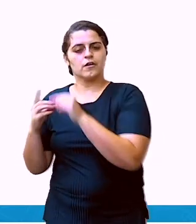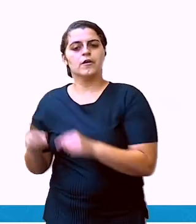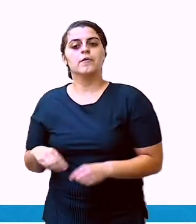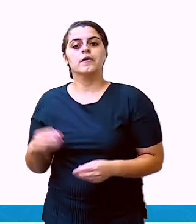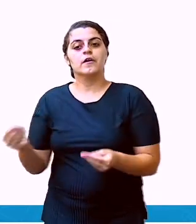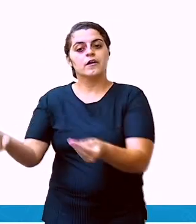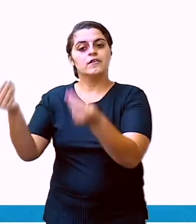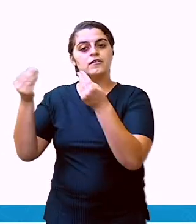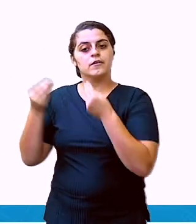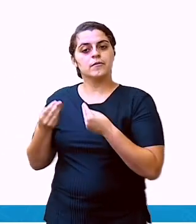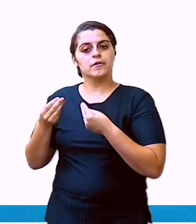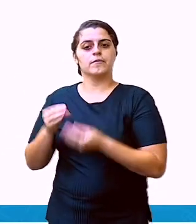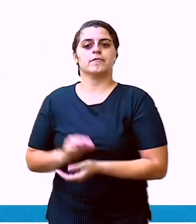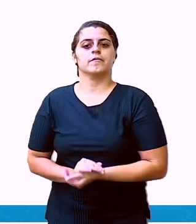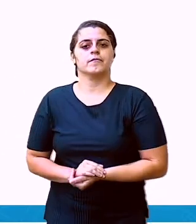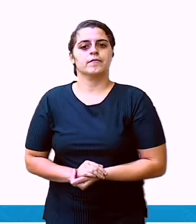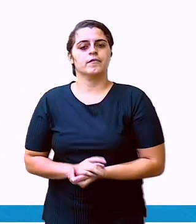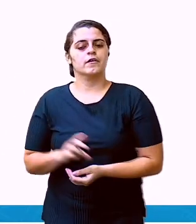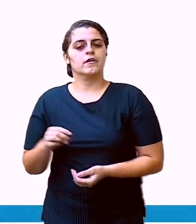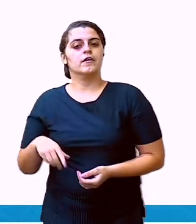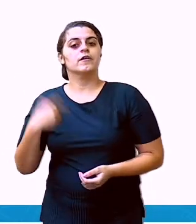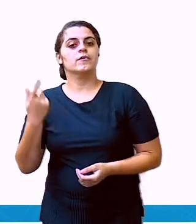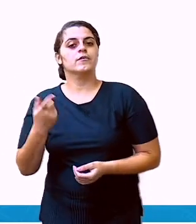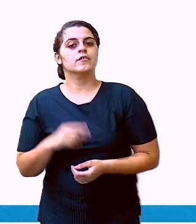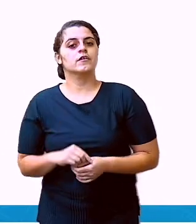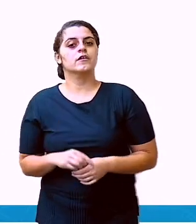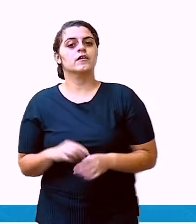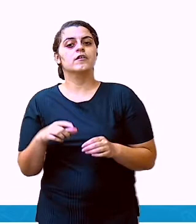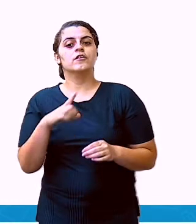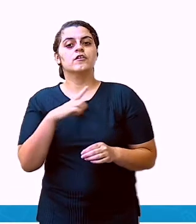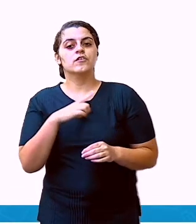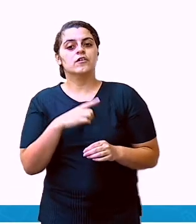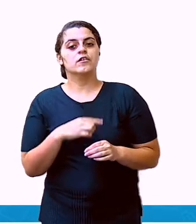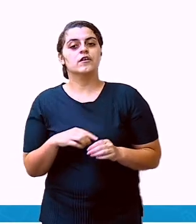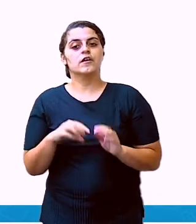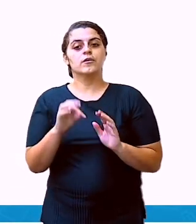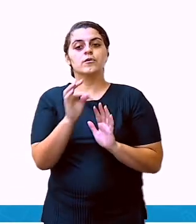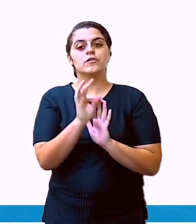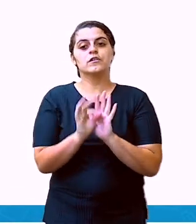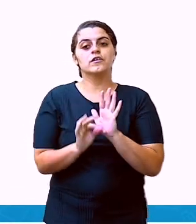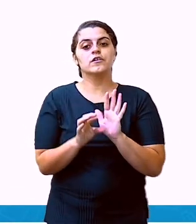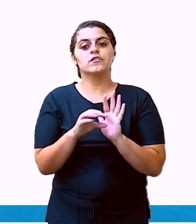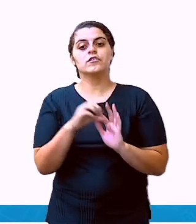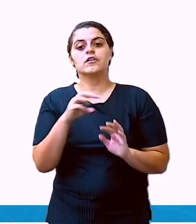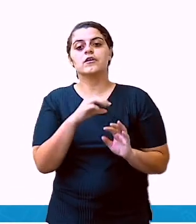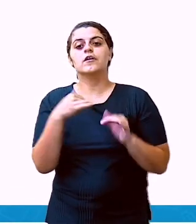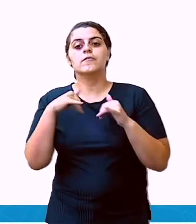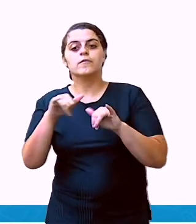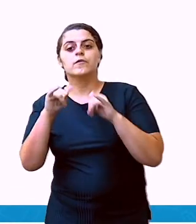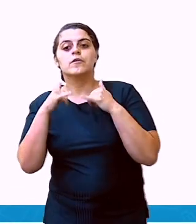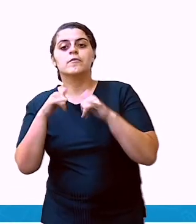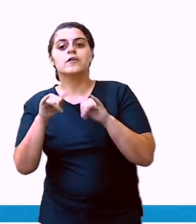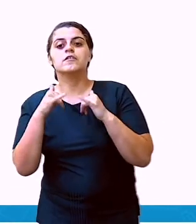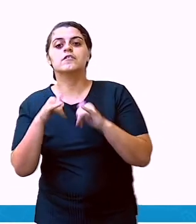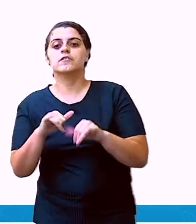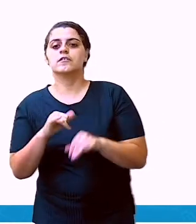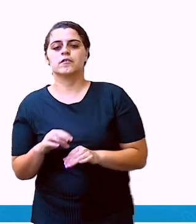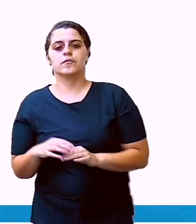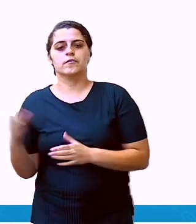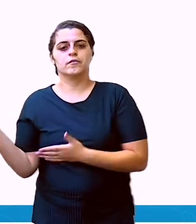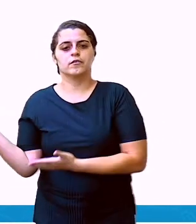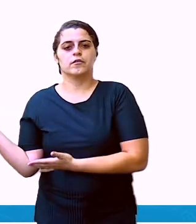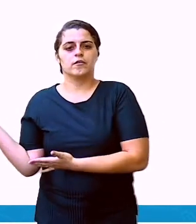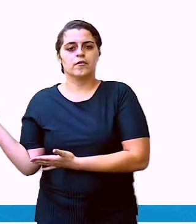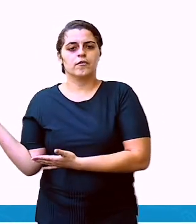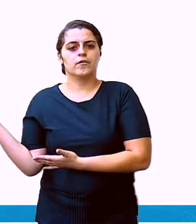vírgula. Em seguida, nós temos a mensagem. Observem qual foi a mensagem